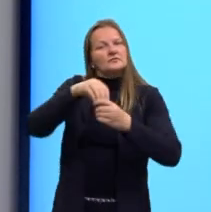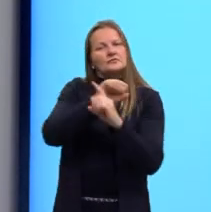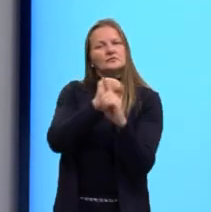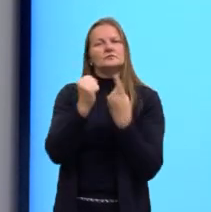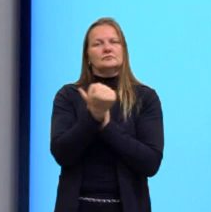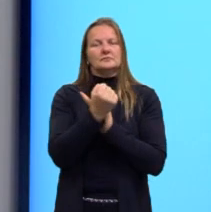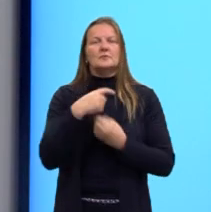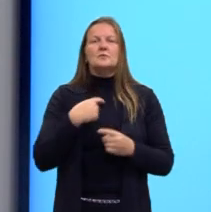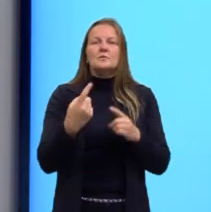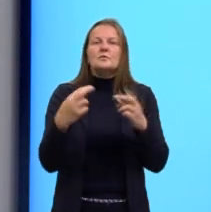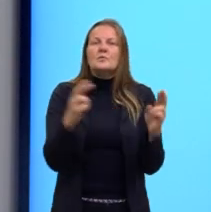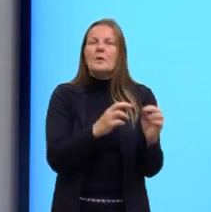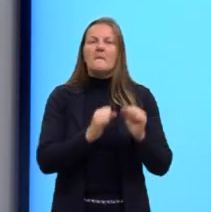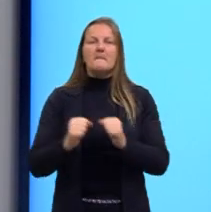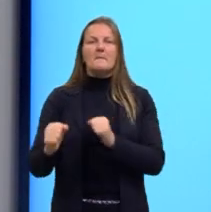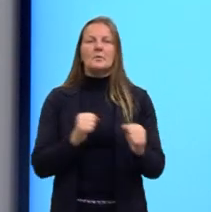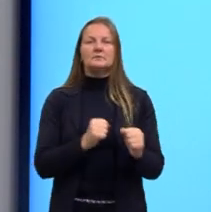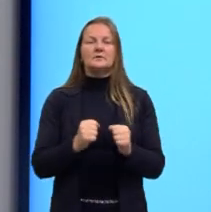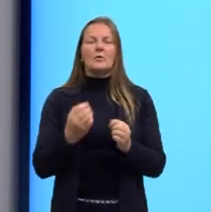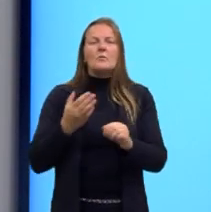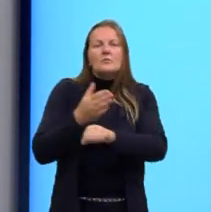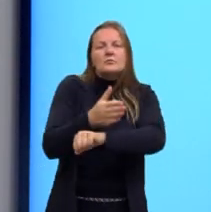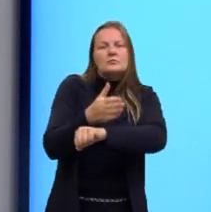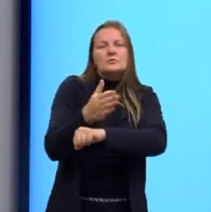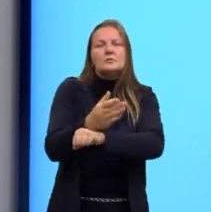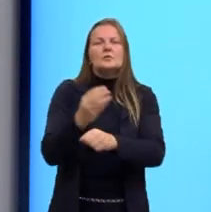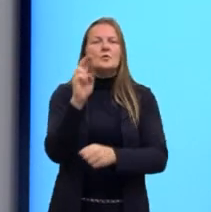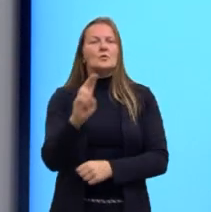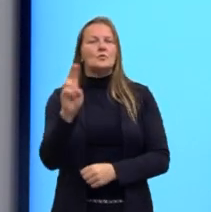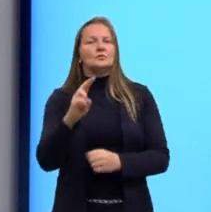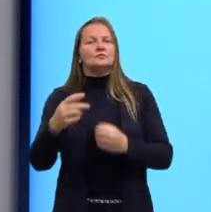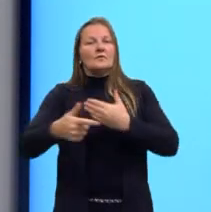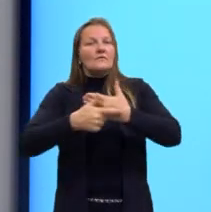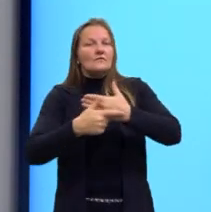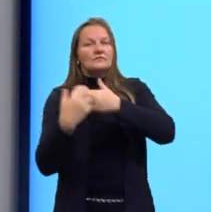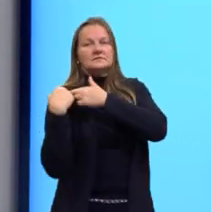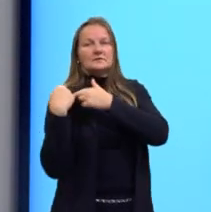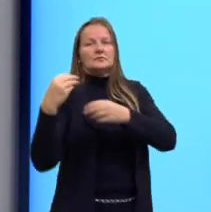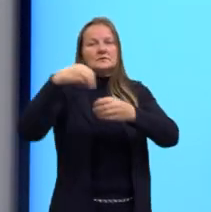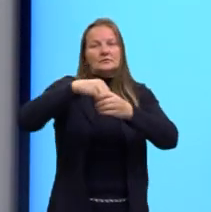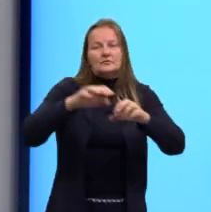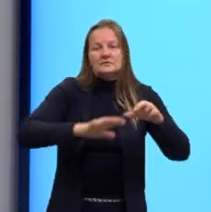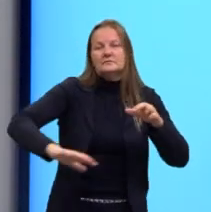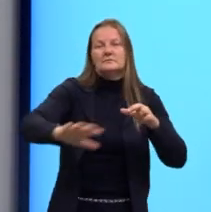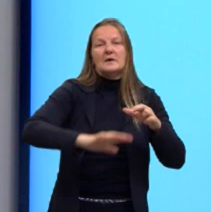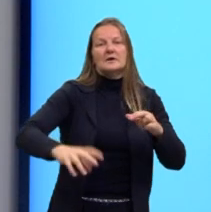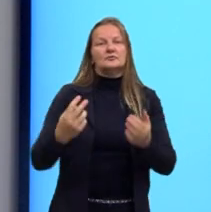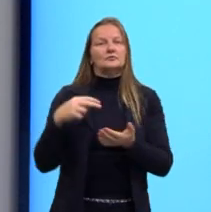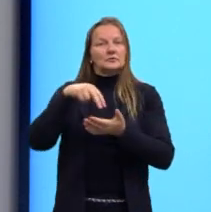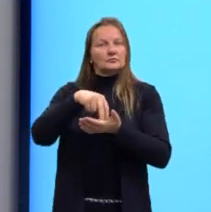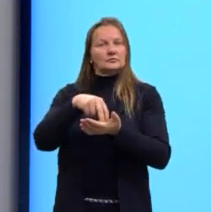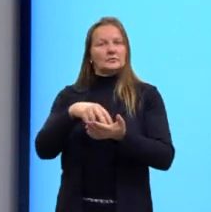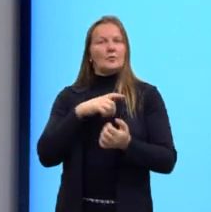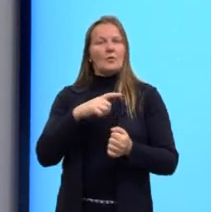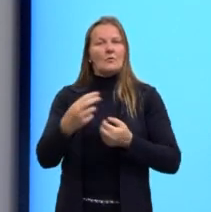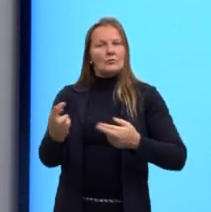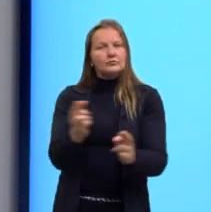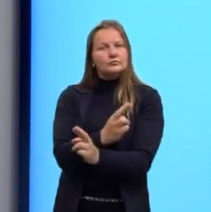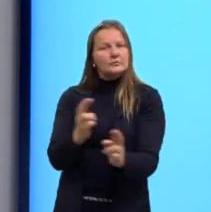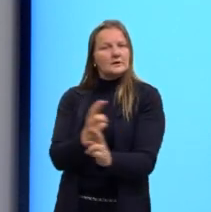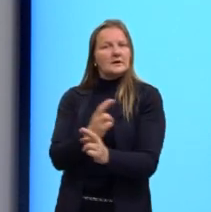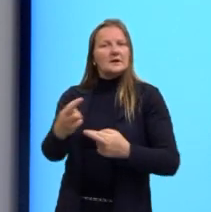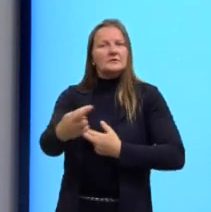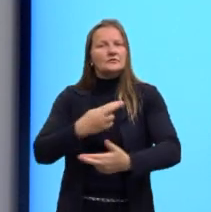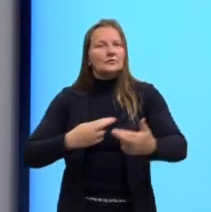no que se refere ao seu poder e grau de intervenção no uso fruto do seu espaço e na sua posição em poder nele intervir